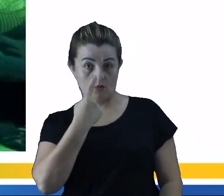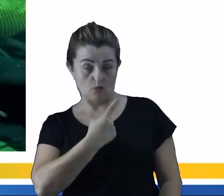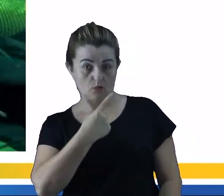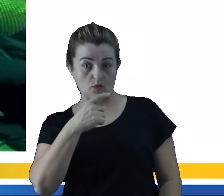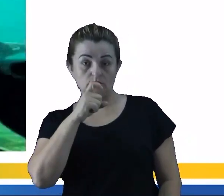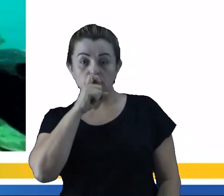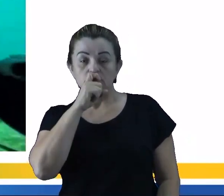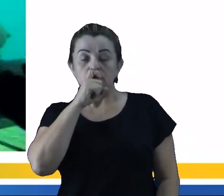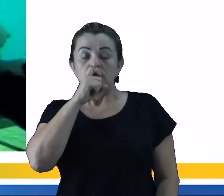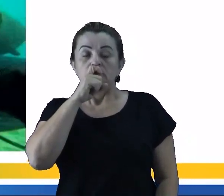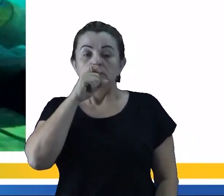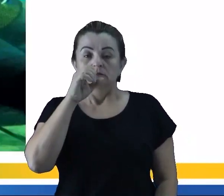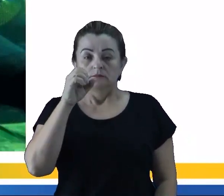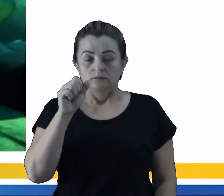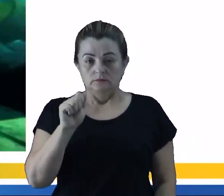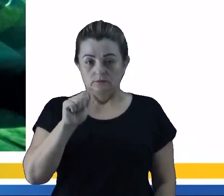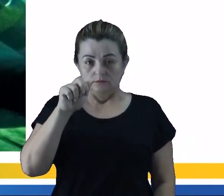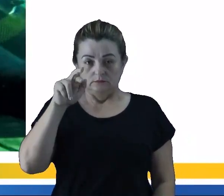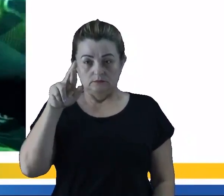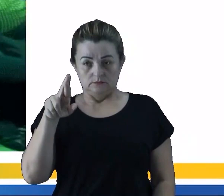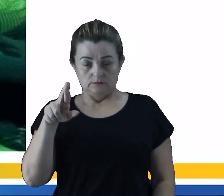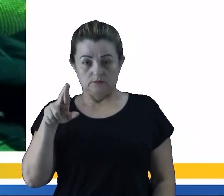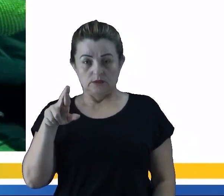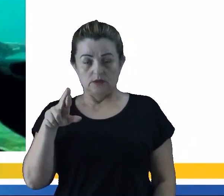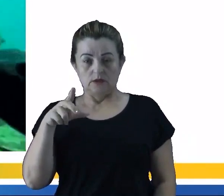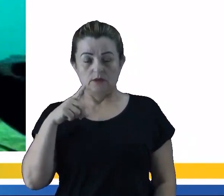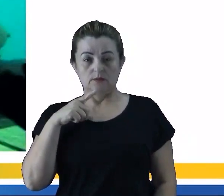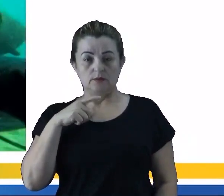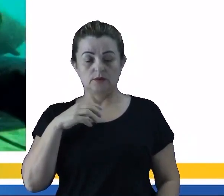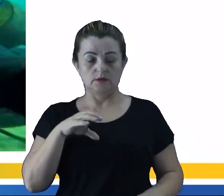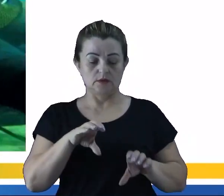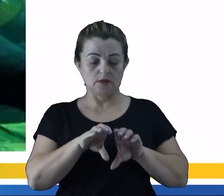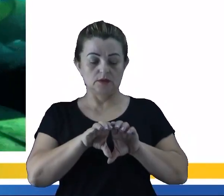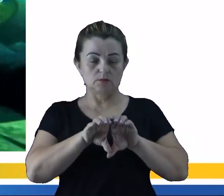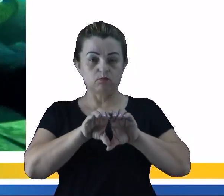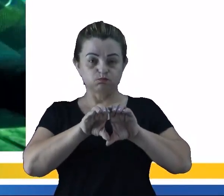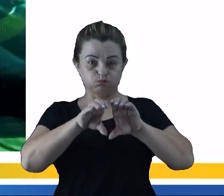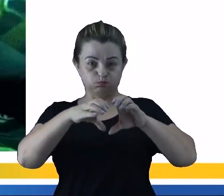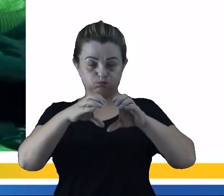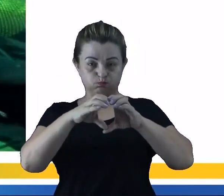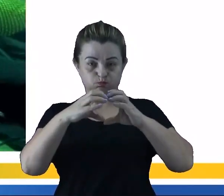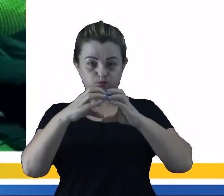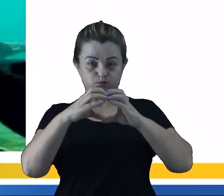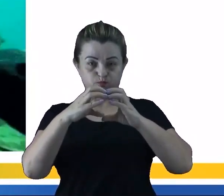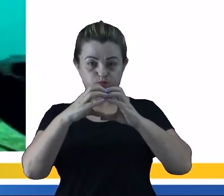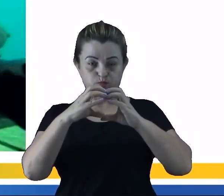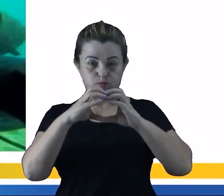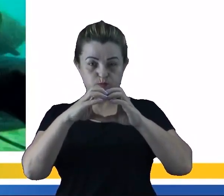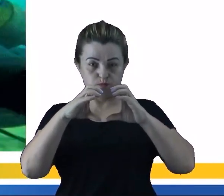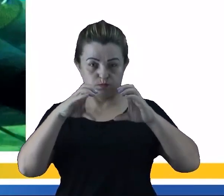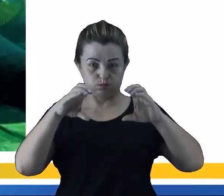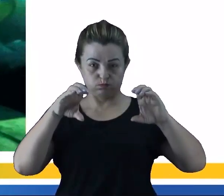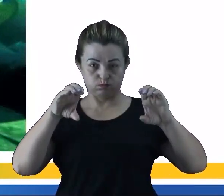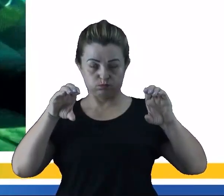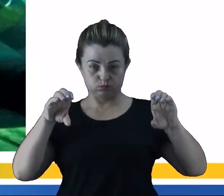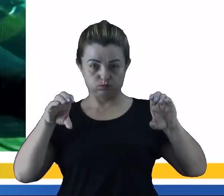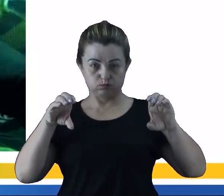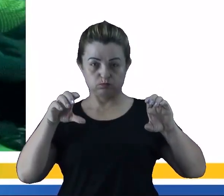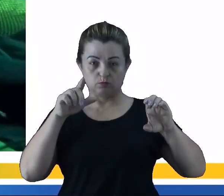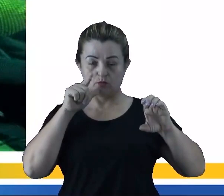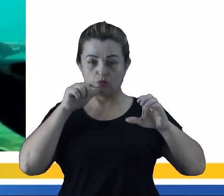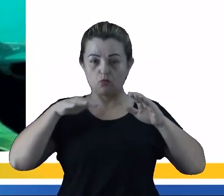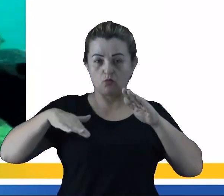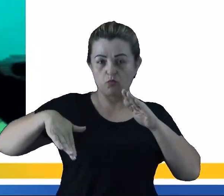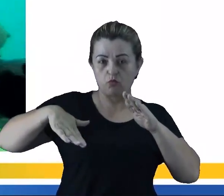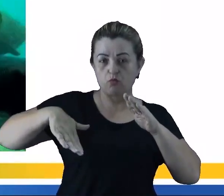oxigênio, né? É utilizado ali para encher aqueles cilindros, né? De mergulho, para fazer um mergulho. Ele também pode ser utilizado, né? Esses cilindros